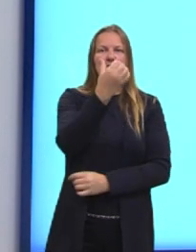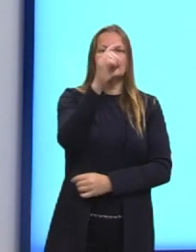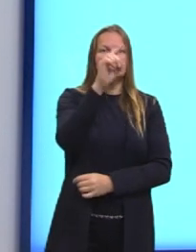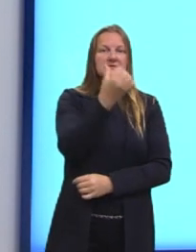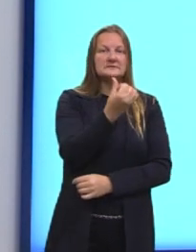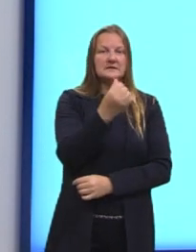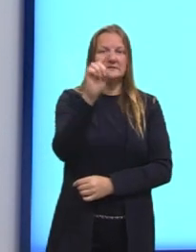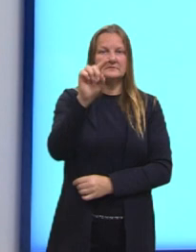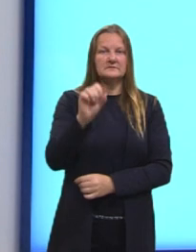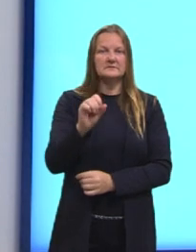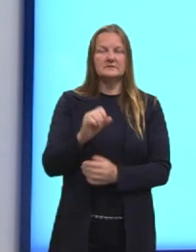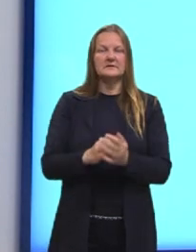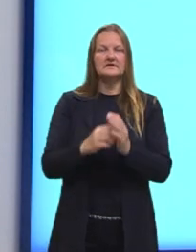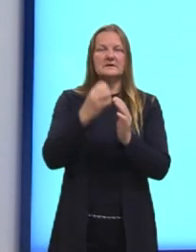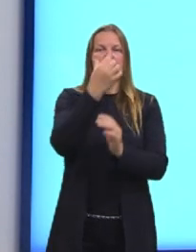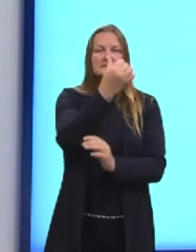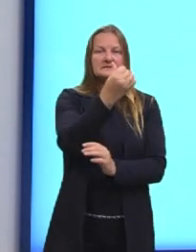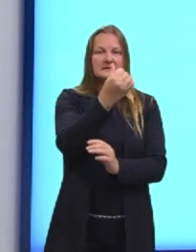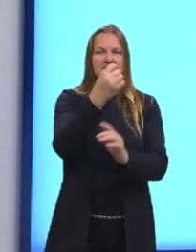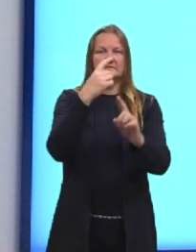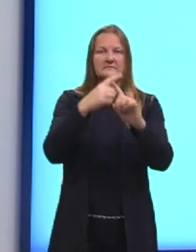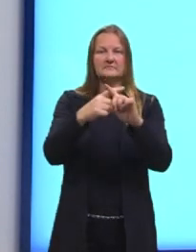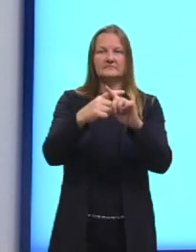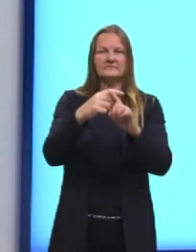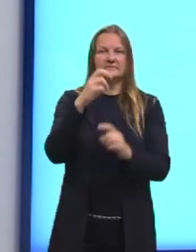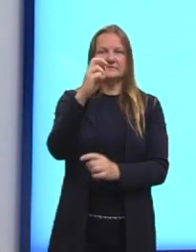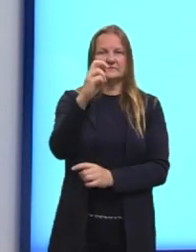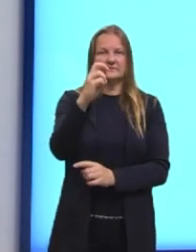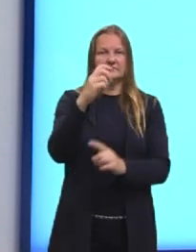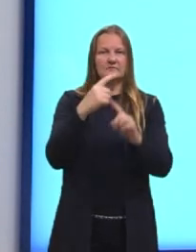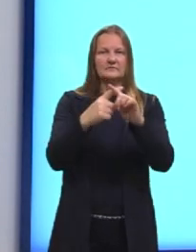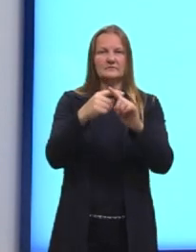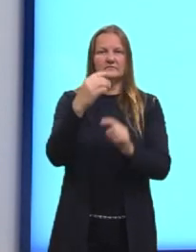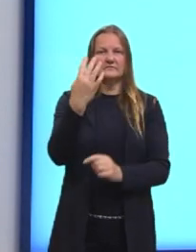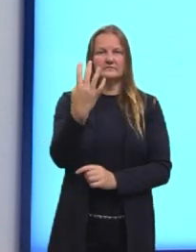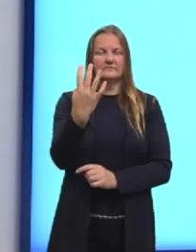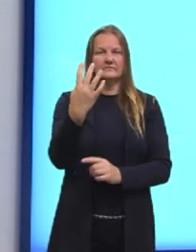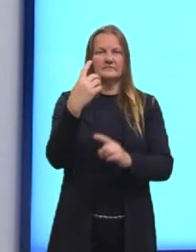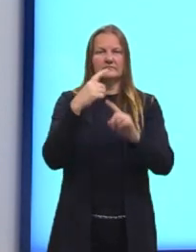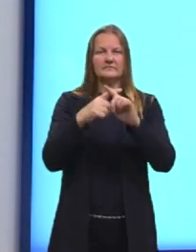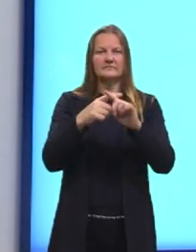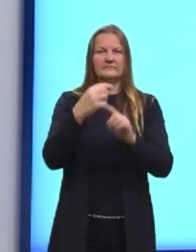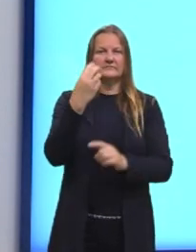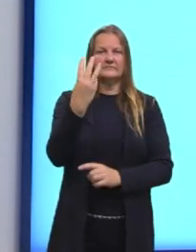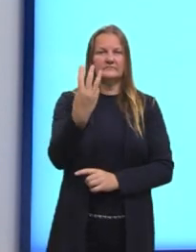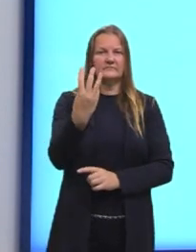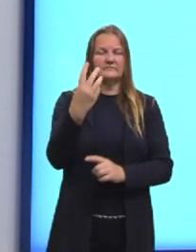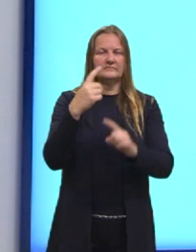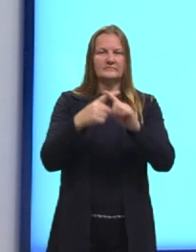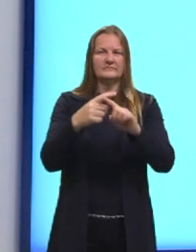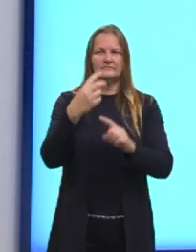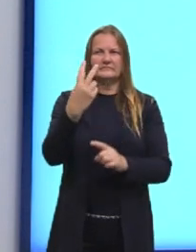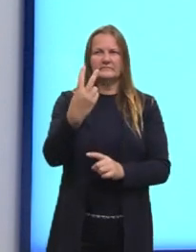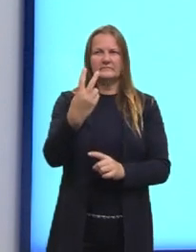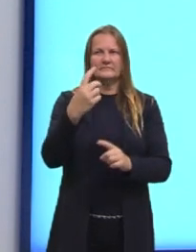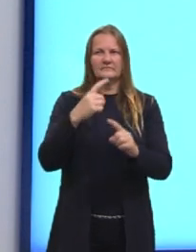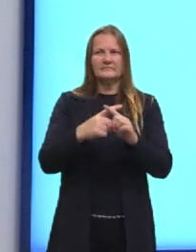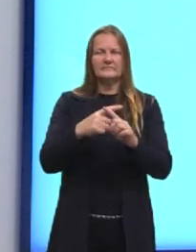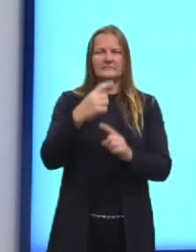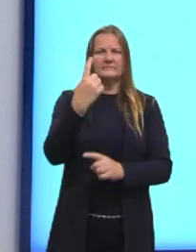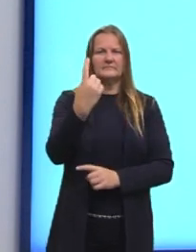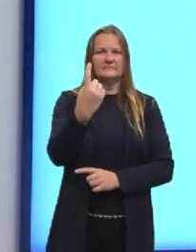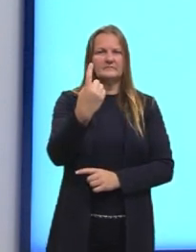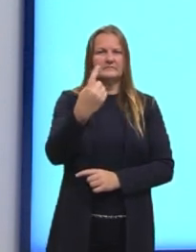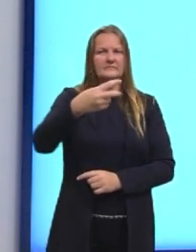fatorial de 6, vai ser 6 vezes 5, vezes 4, vezes 3, vezes 2,